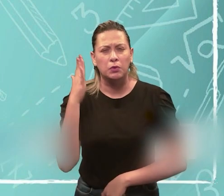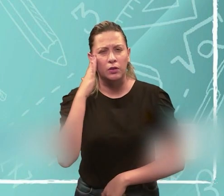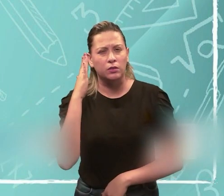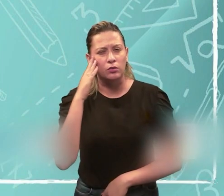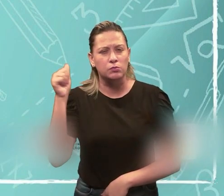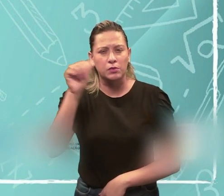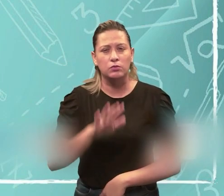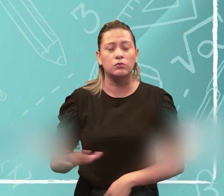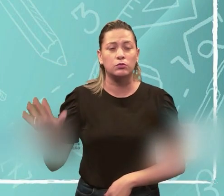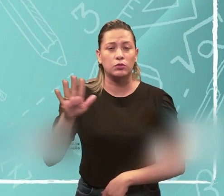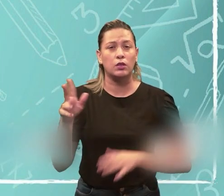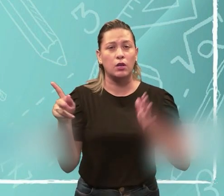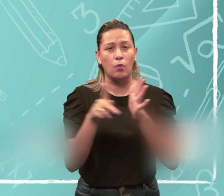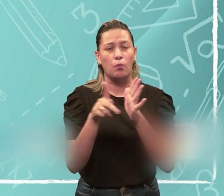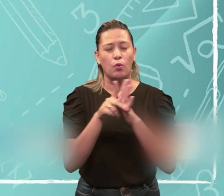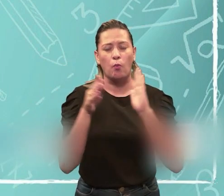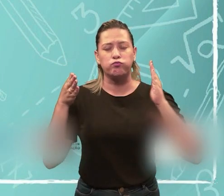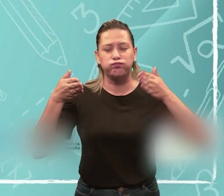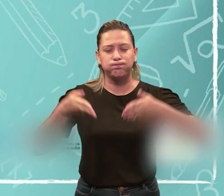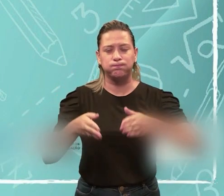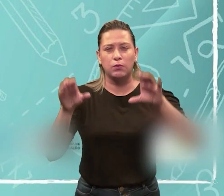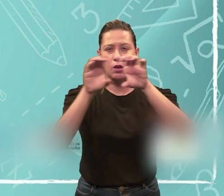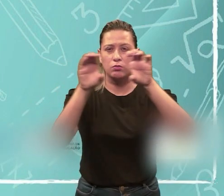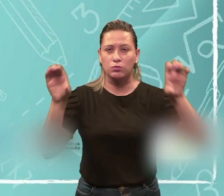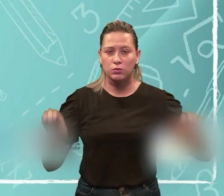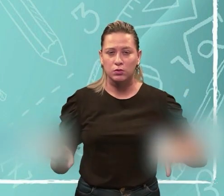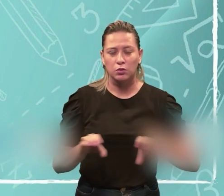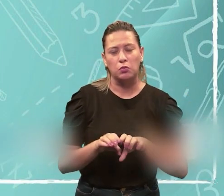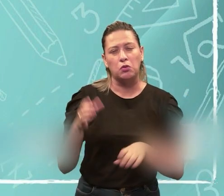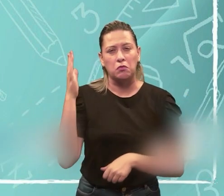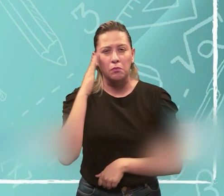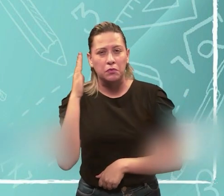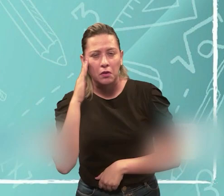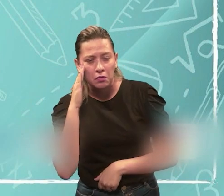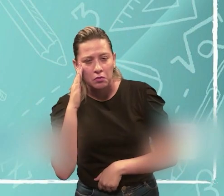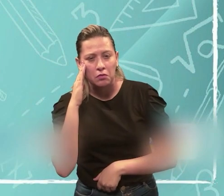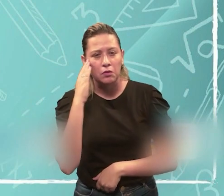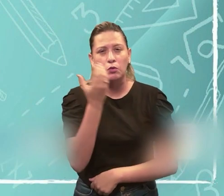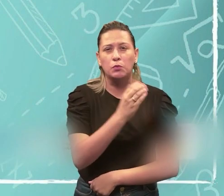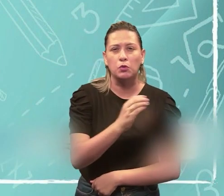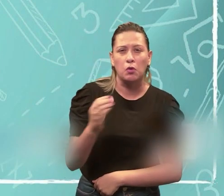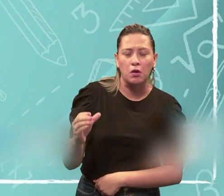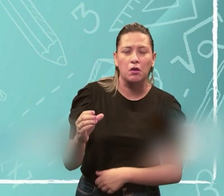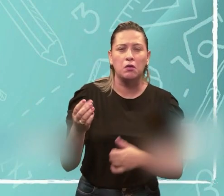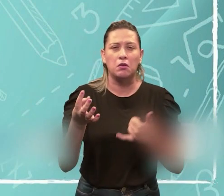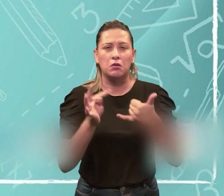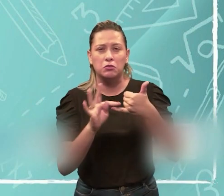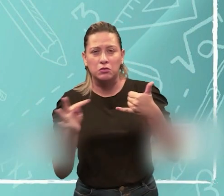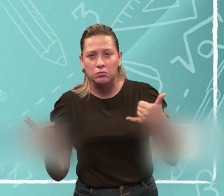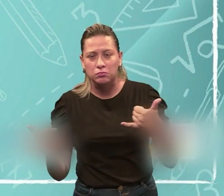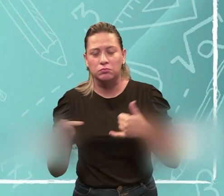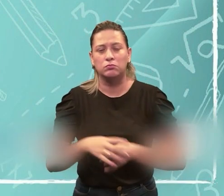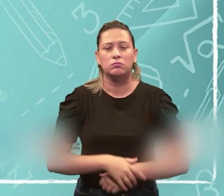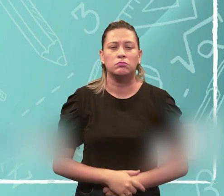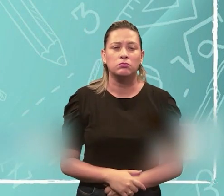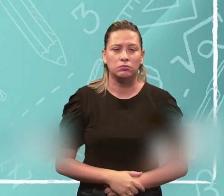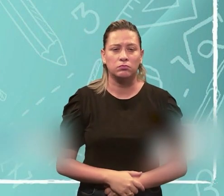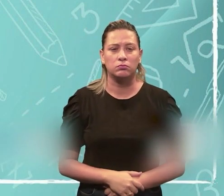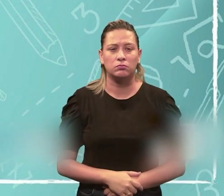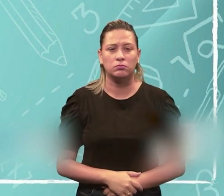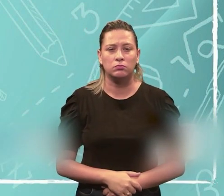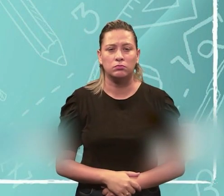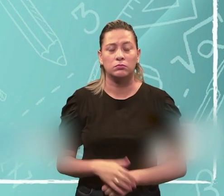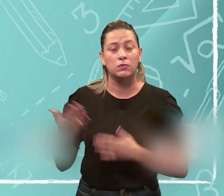Sobre circuitos. Então, a gente vai ver a parte do que é corrente, do que é tensão, tá? Então, começando aqui